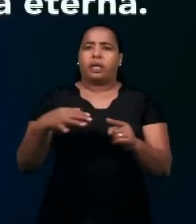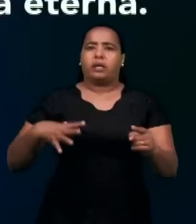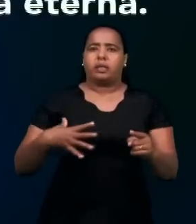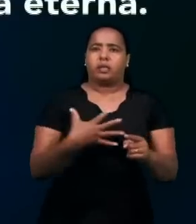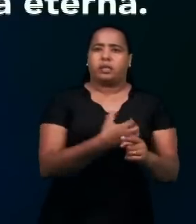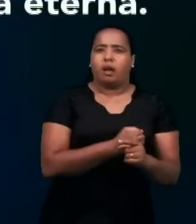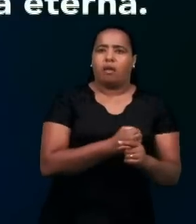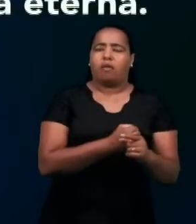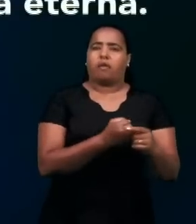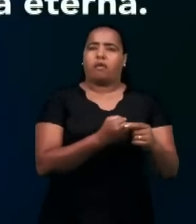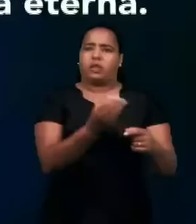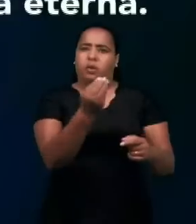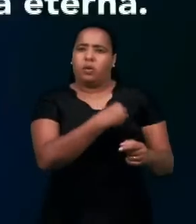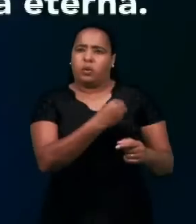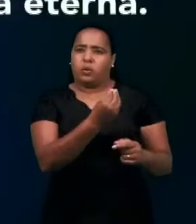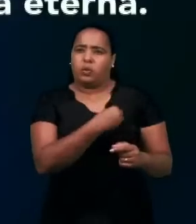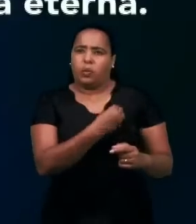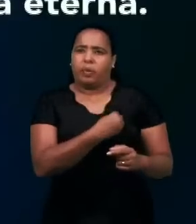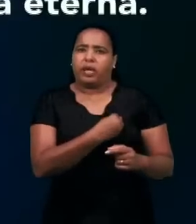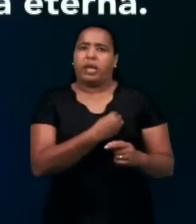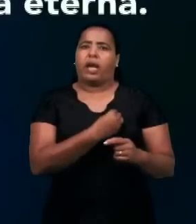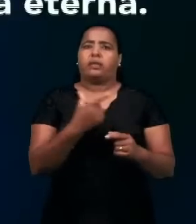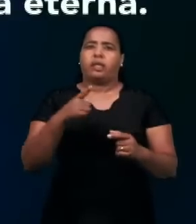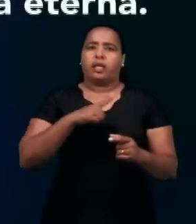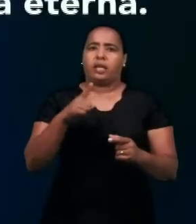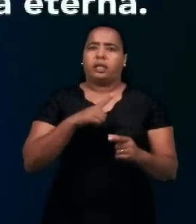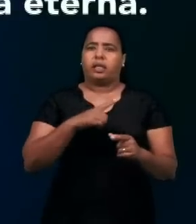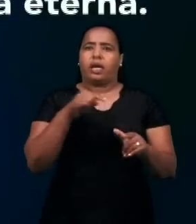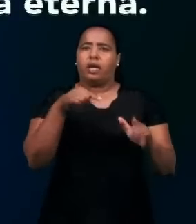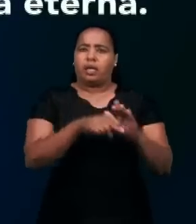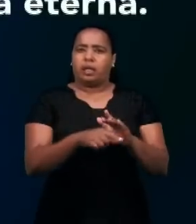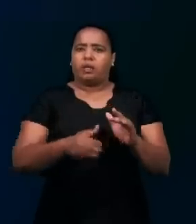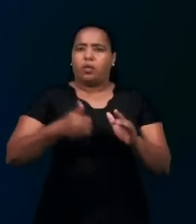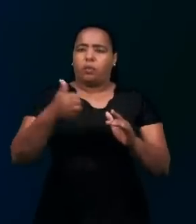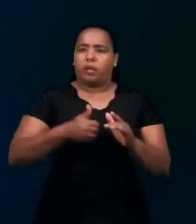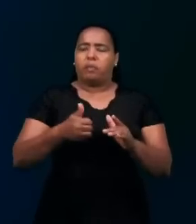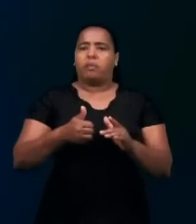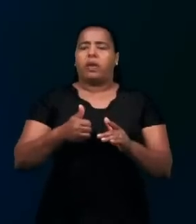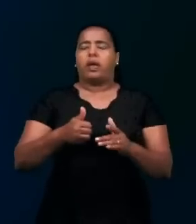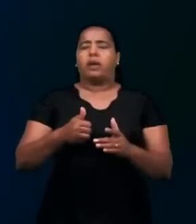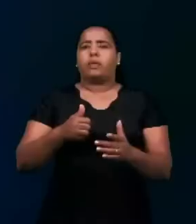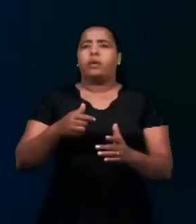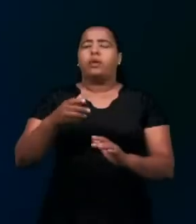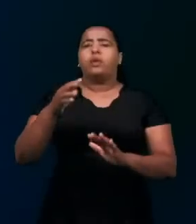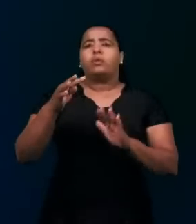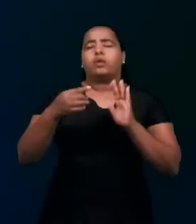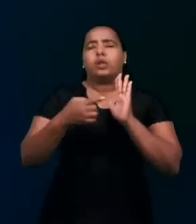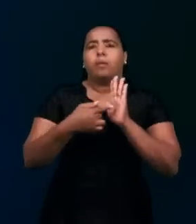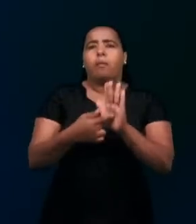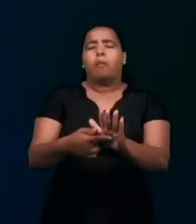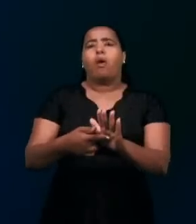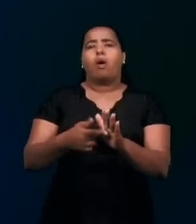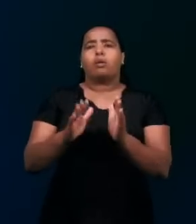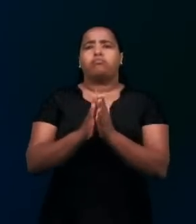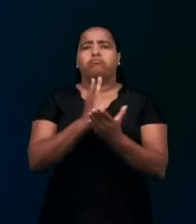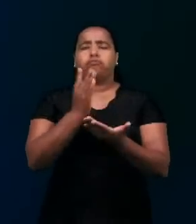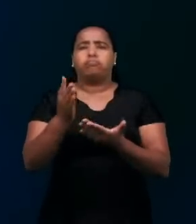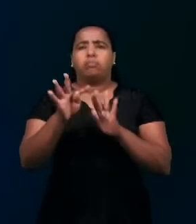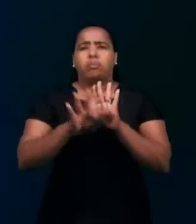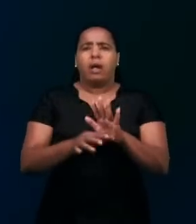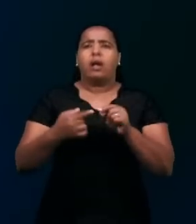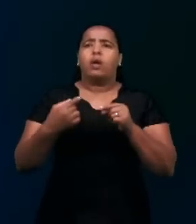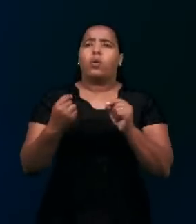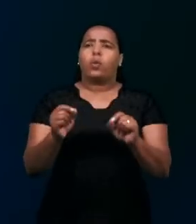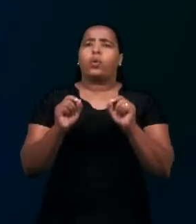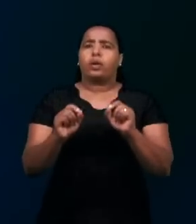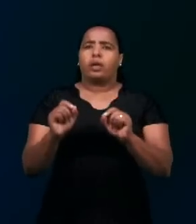pacto, os chamados recebem a promessa da herência eterna. Irmãs, o Senhor Jesus foi crucificado e